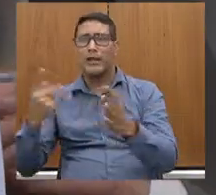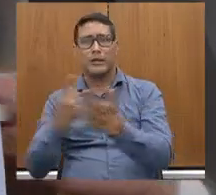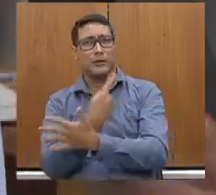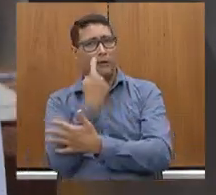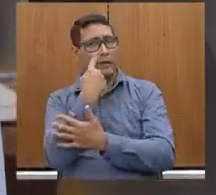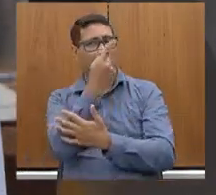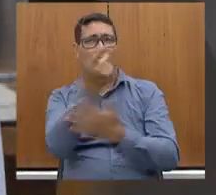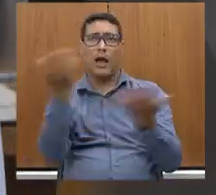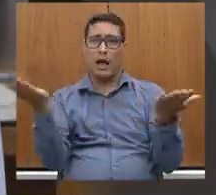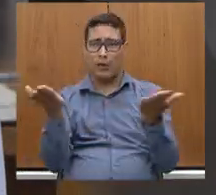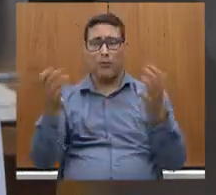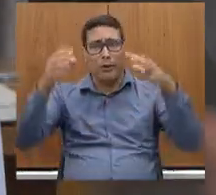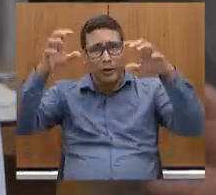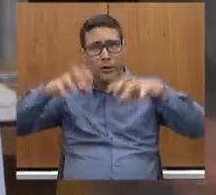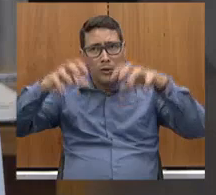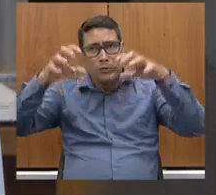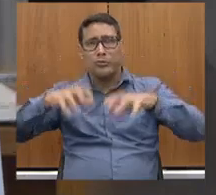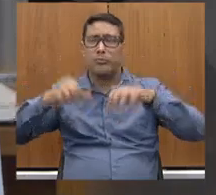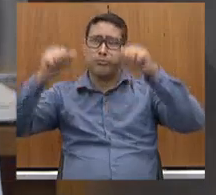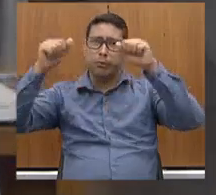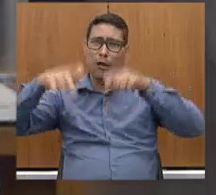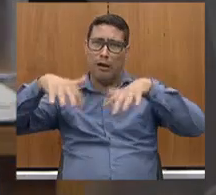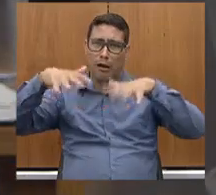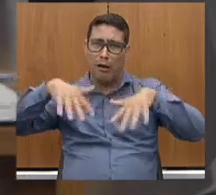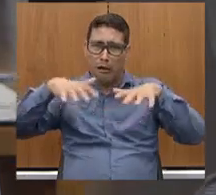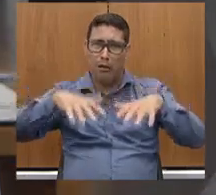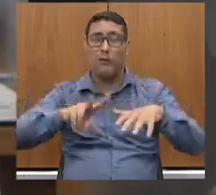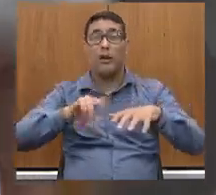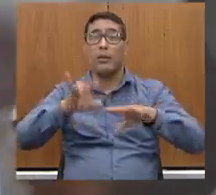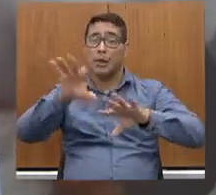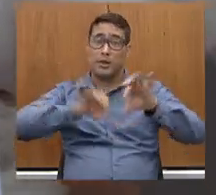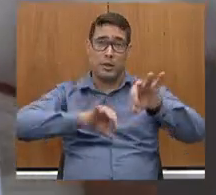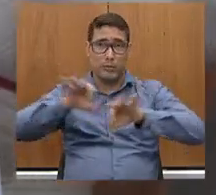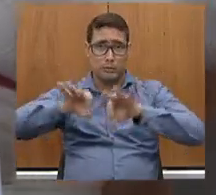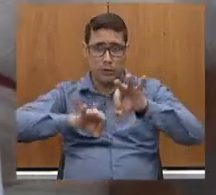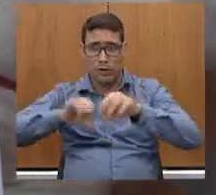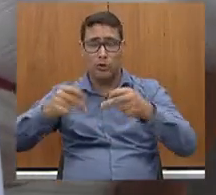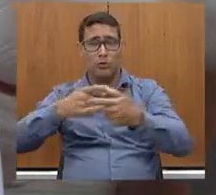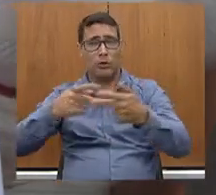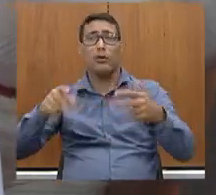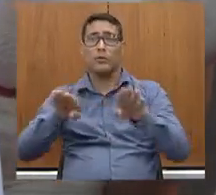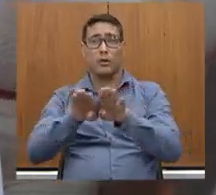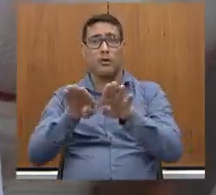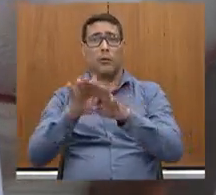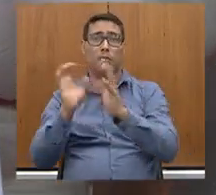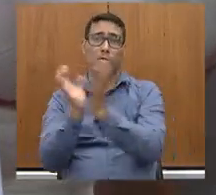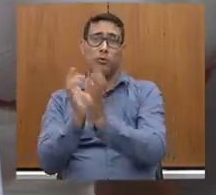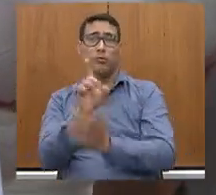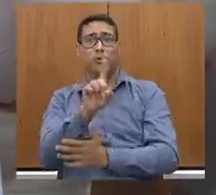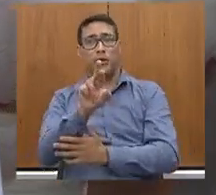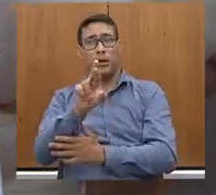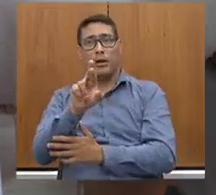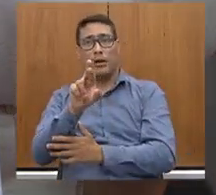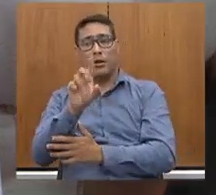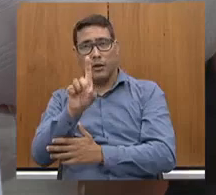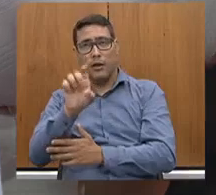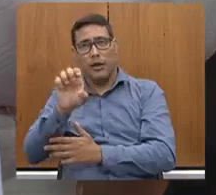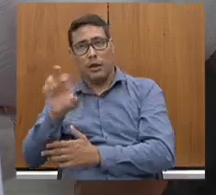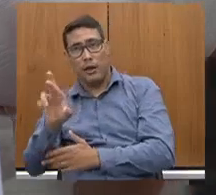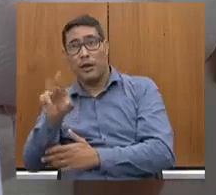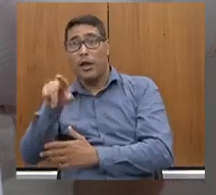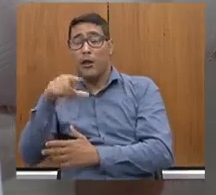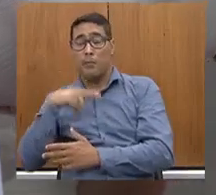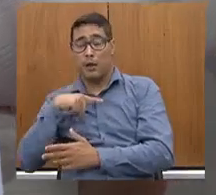mas é um trabalho de formiguinha que a gente vem fazendo na reestruturação do DR para que o órgão possa dar respostas rápidas.